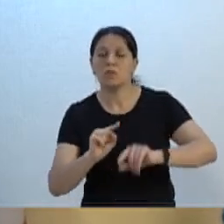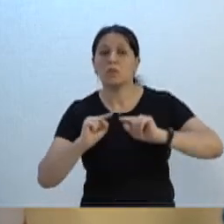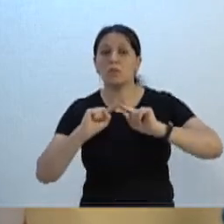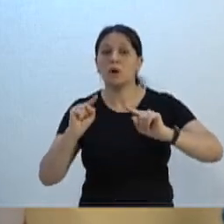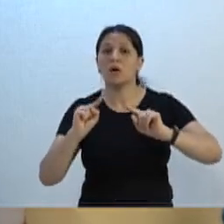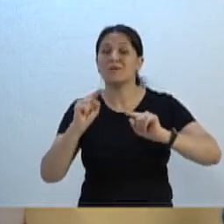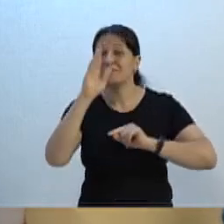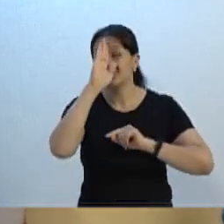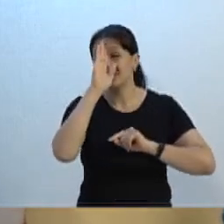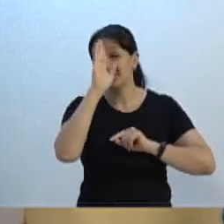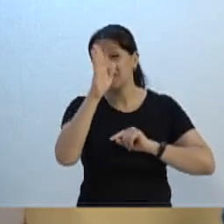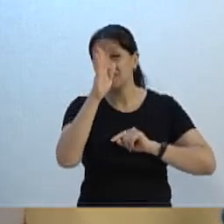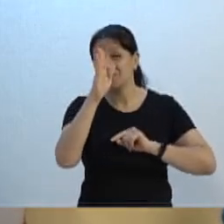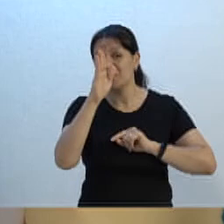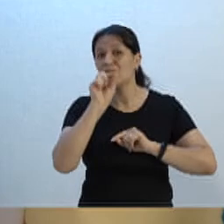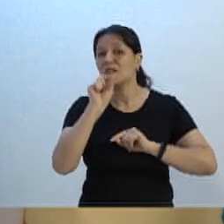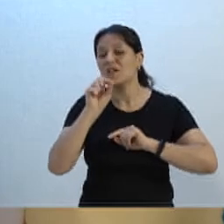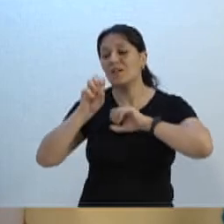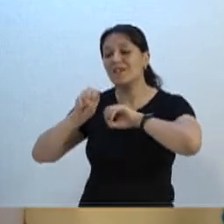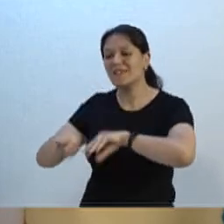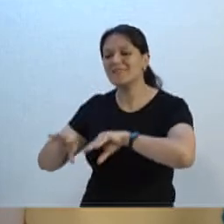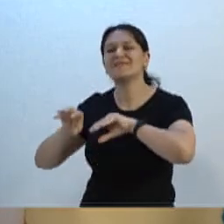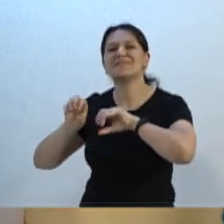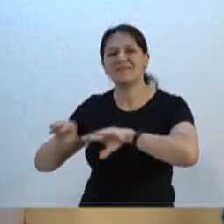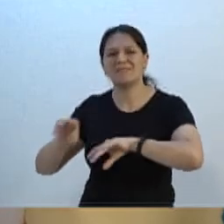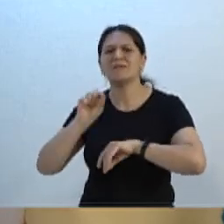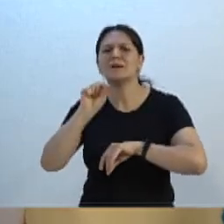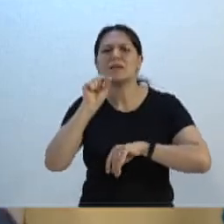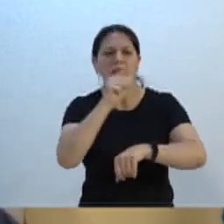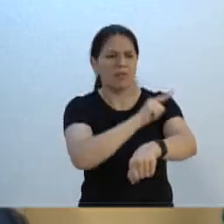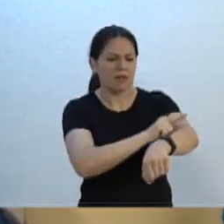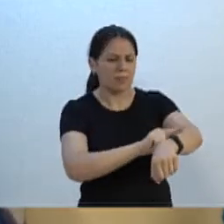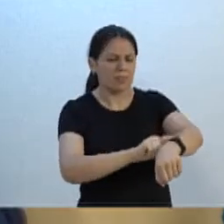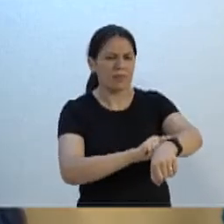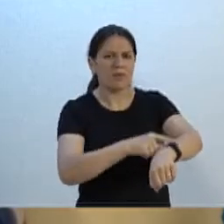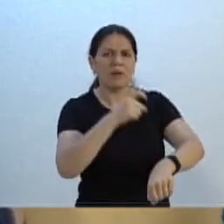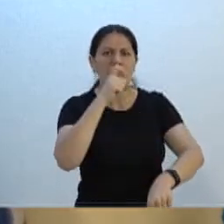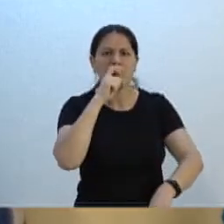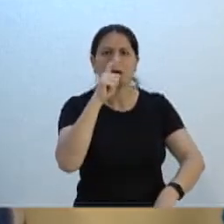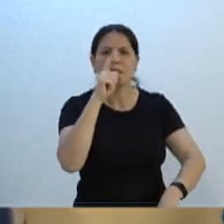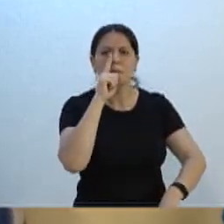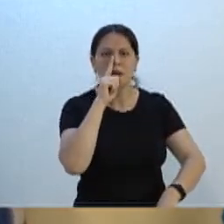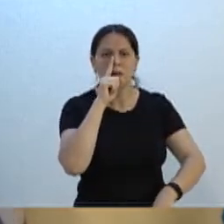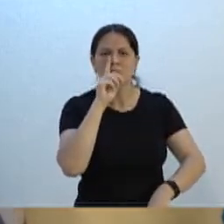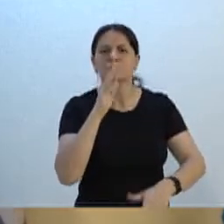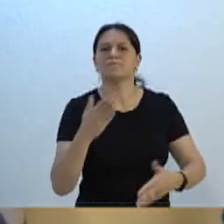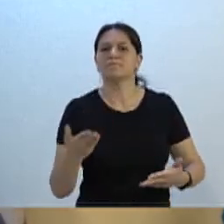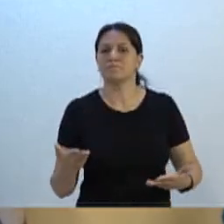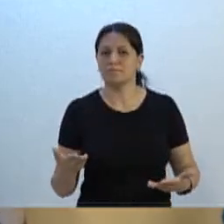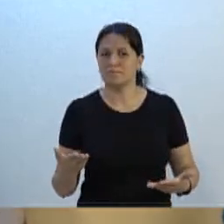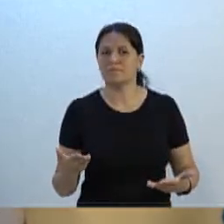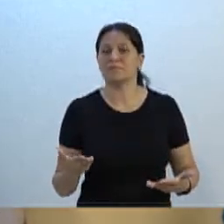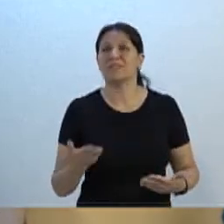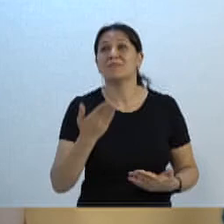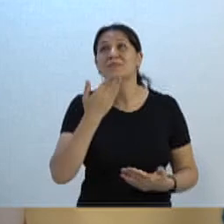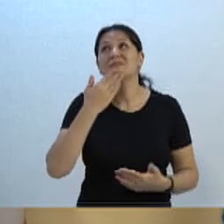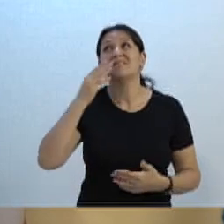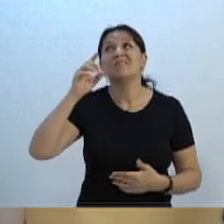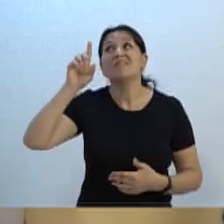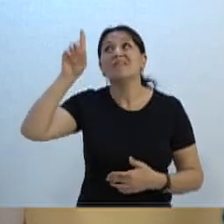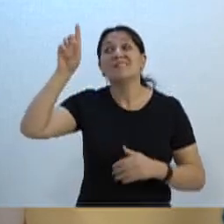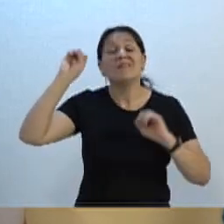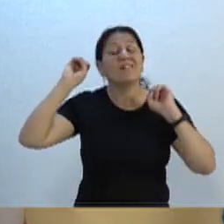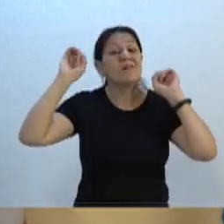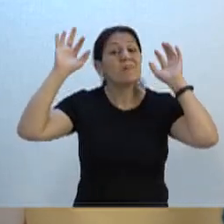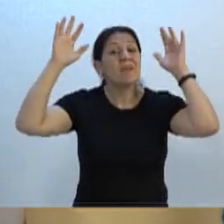função principal é ensinar. Quem tem que educar é o papai e a mamãe. E vamos pedir a Deus que abençoe